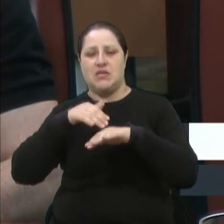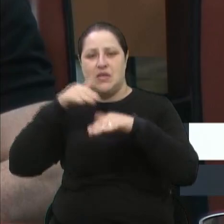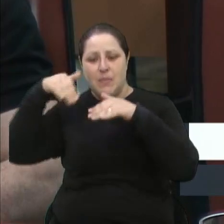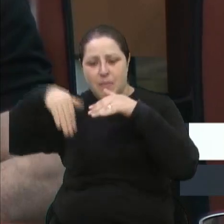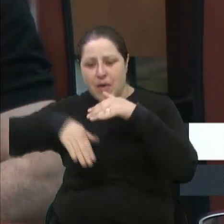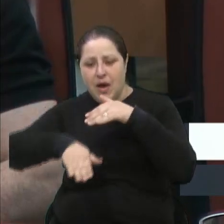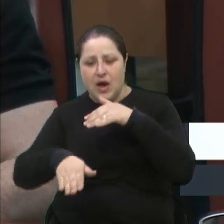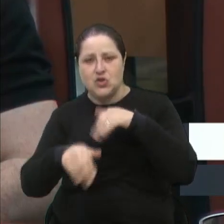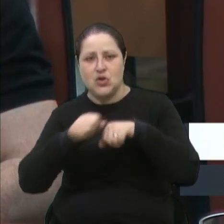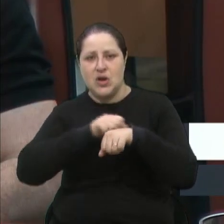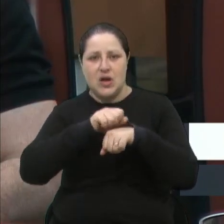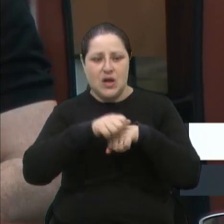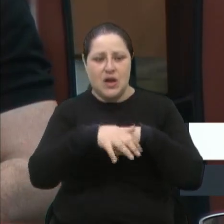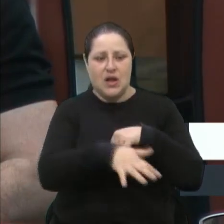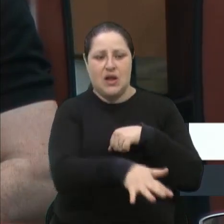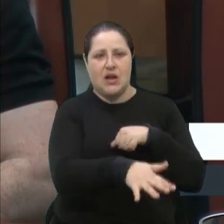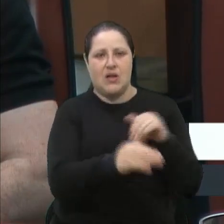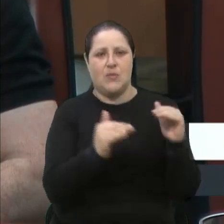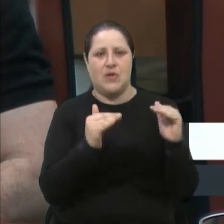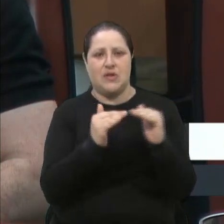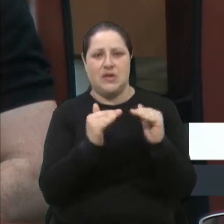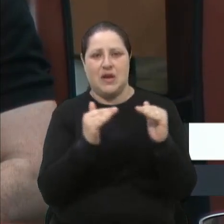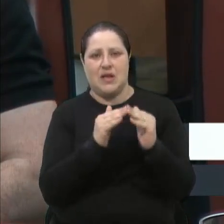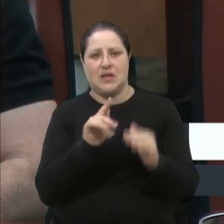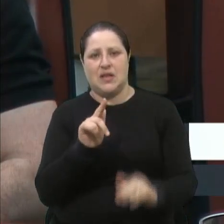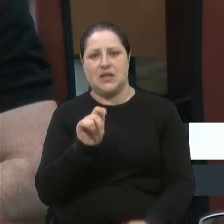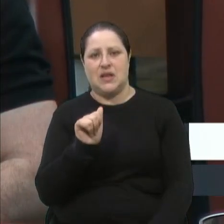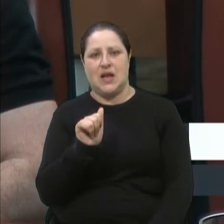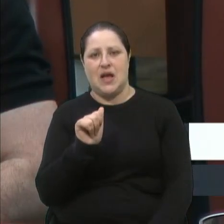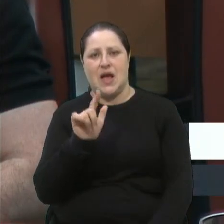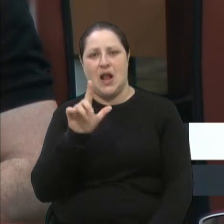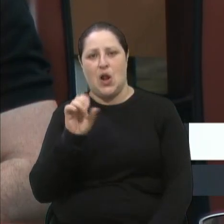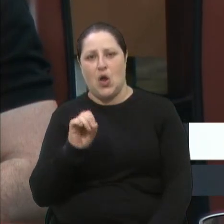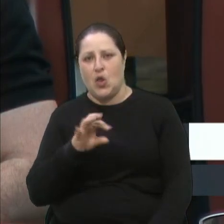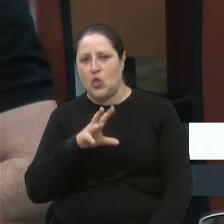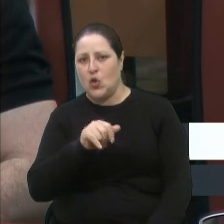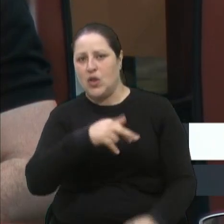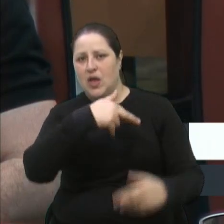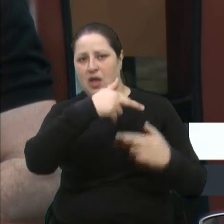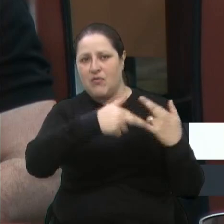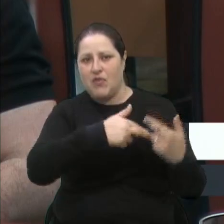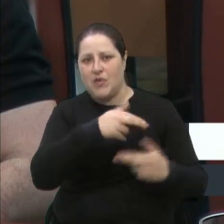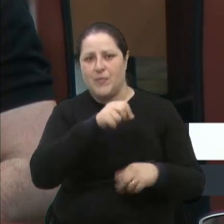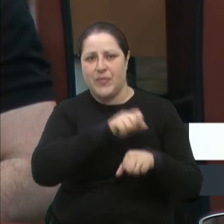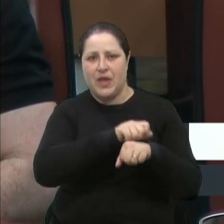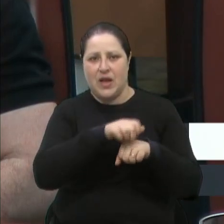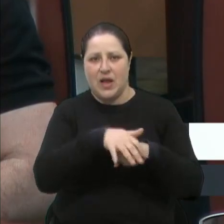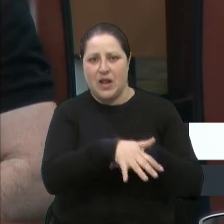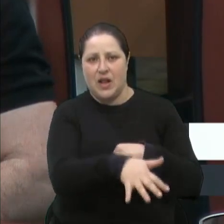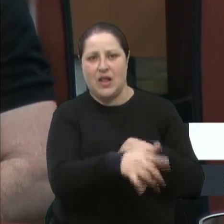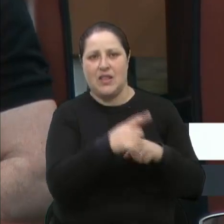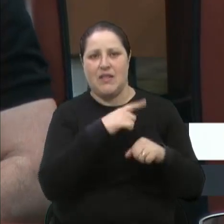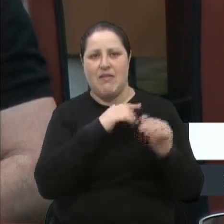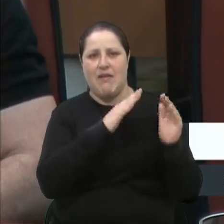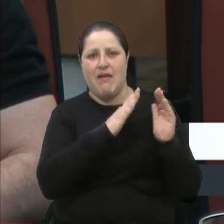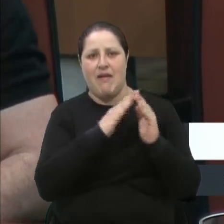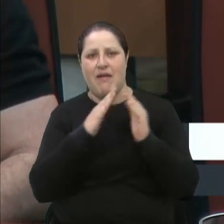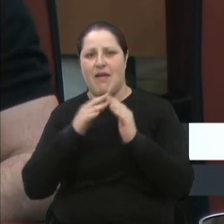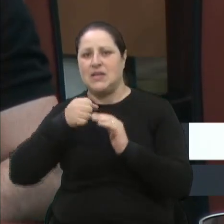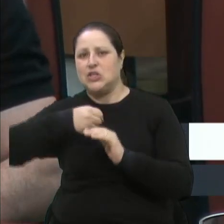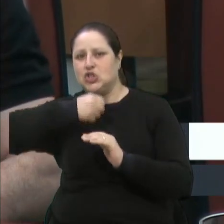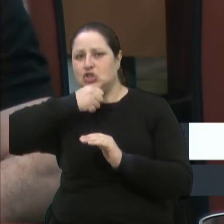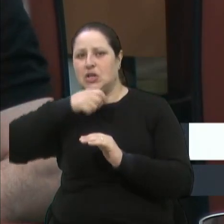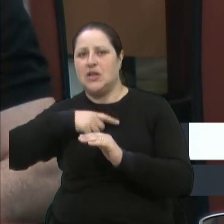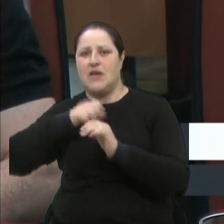as Casas Galó, todas elas reformadas. Aí em Galópolis tem as Casas Antigas, tem a fábrica,